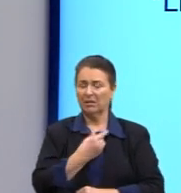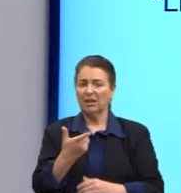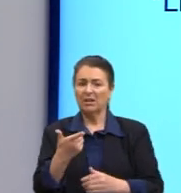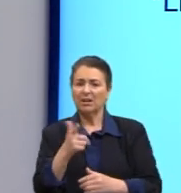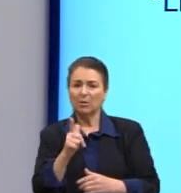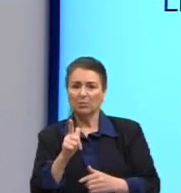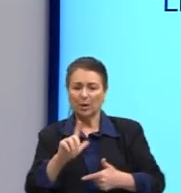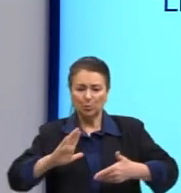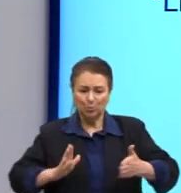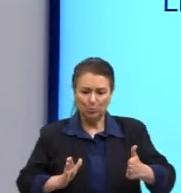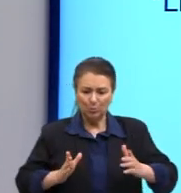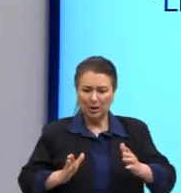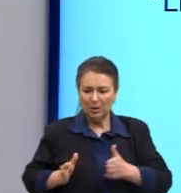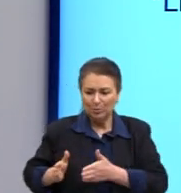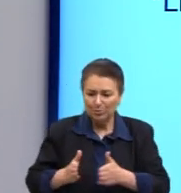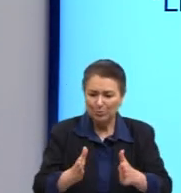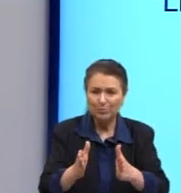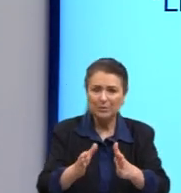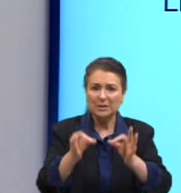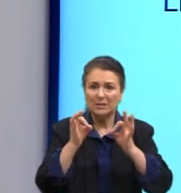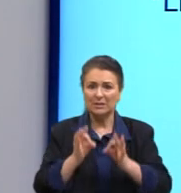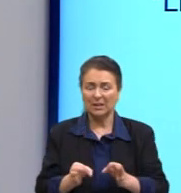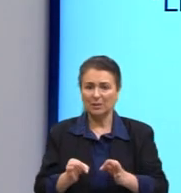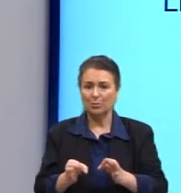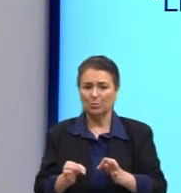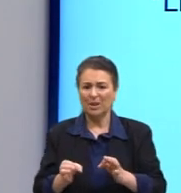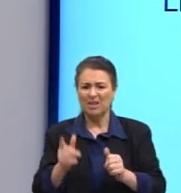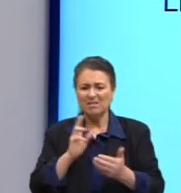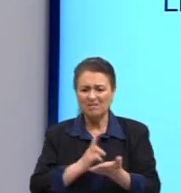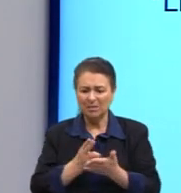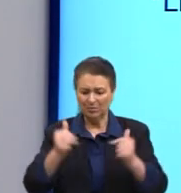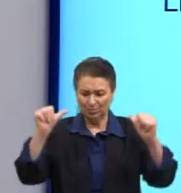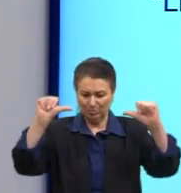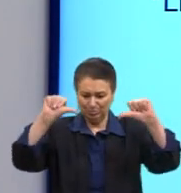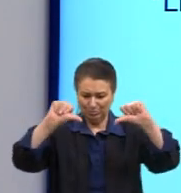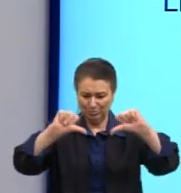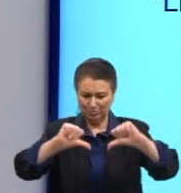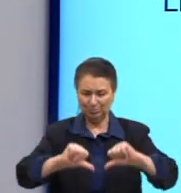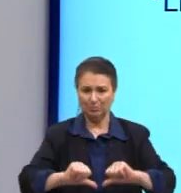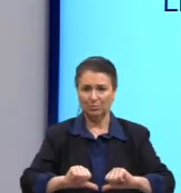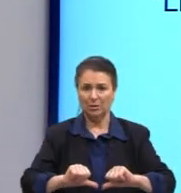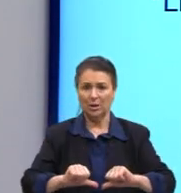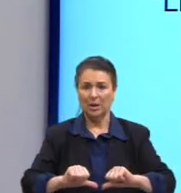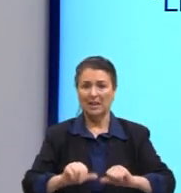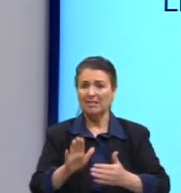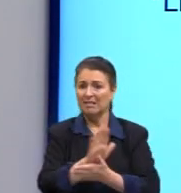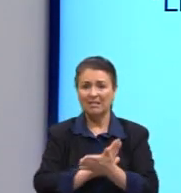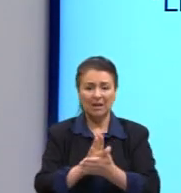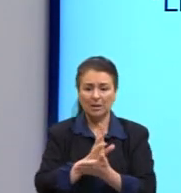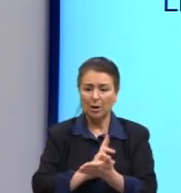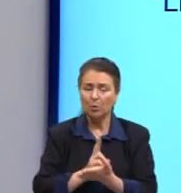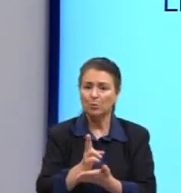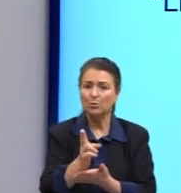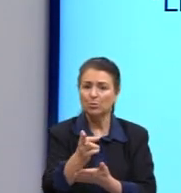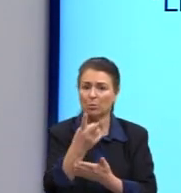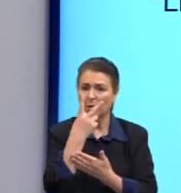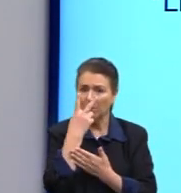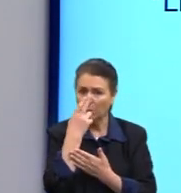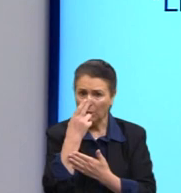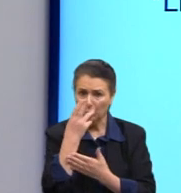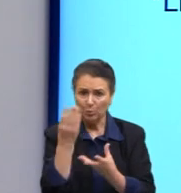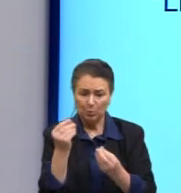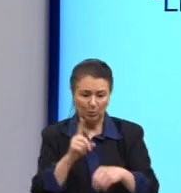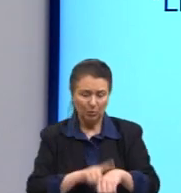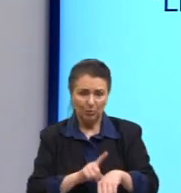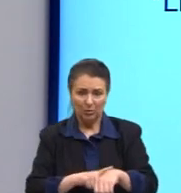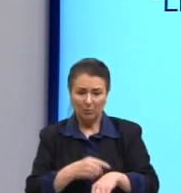determinado. Por viver na precariedade e incerteza. Porque nada mantém por muito tempo sua forma. A vida consiste em uma